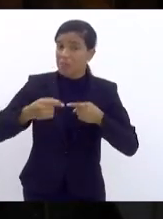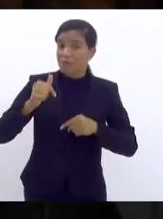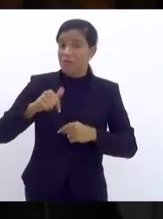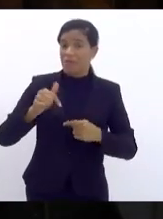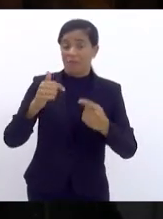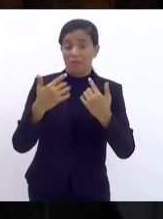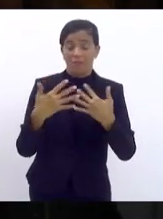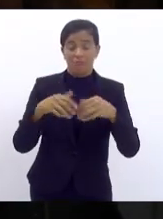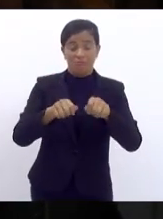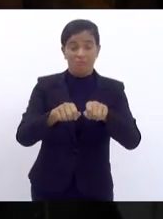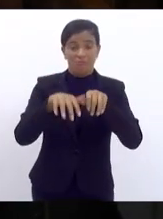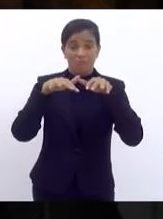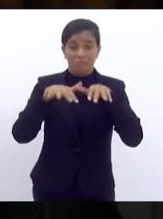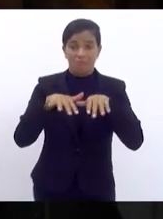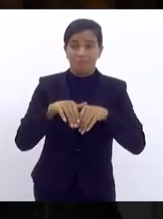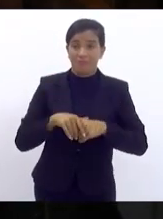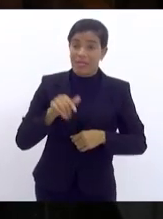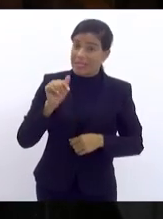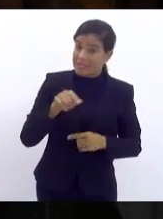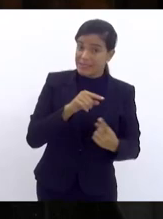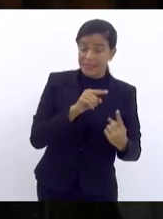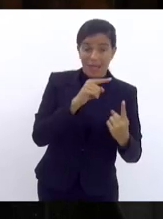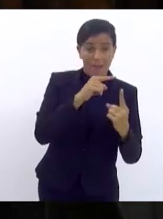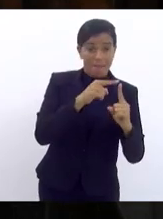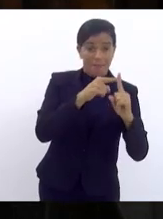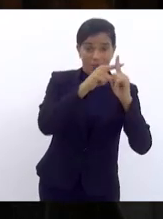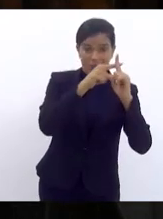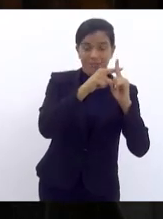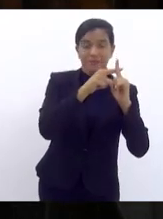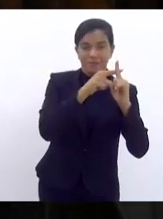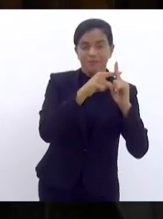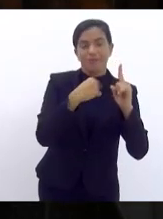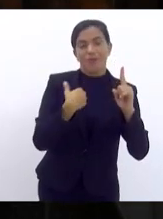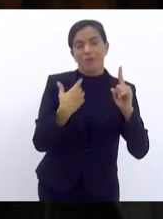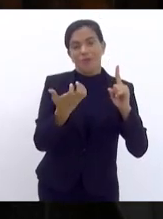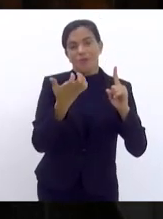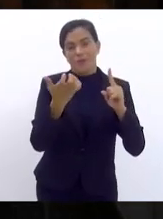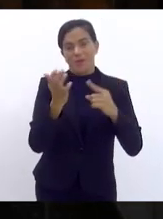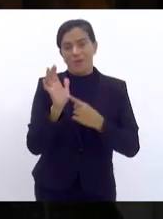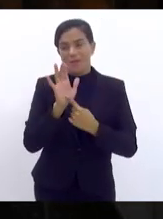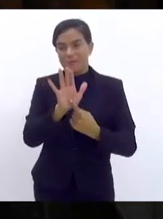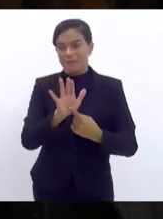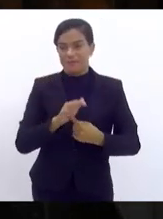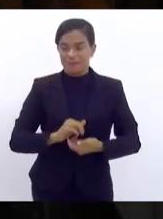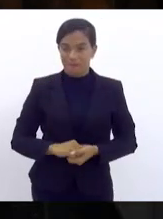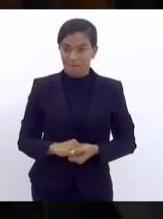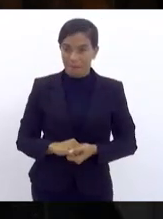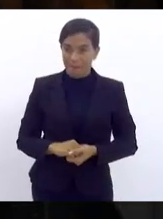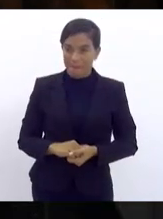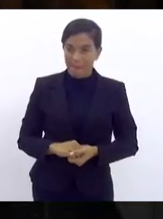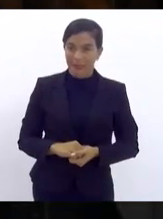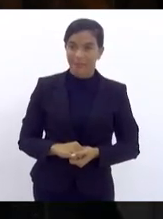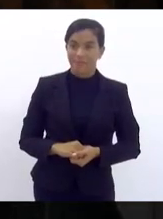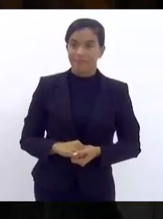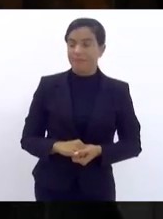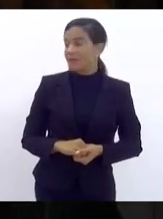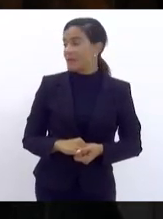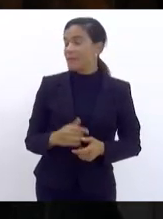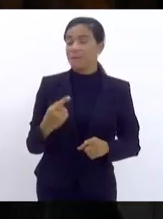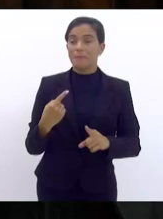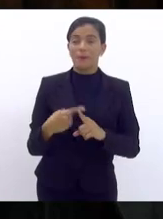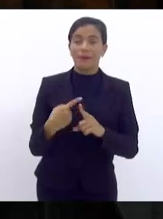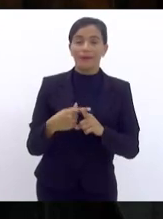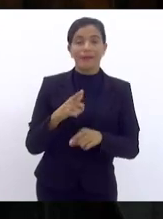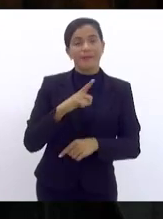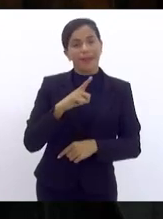casa. Então, esse é o ponto positivo que eu queria chamar a atenção. Porque, tendo-se um